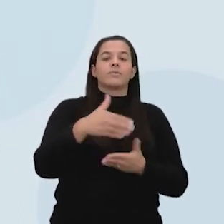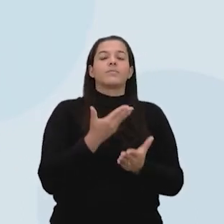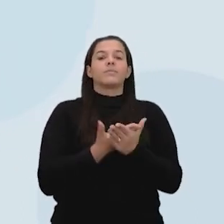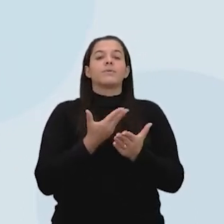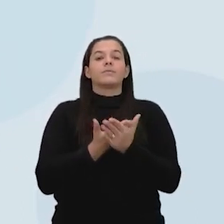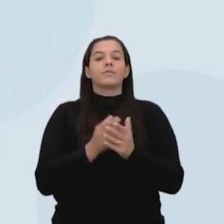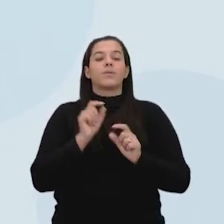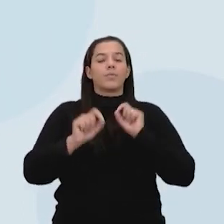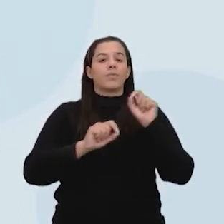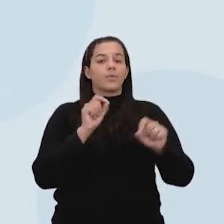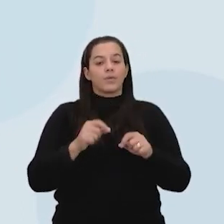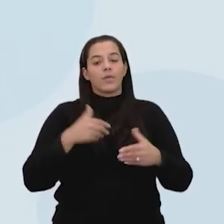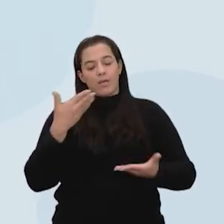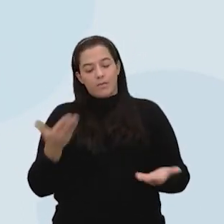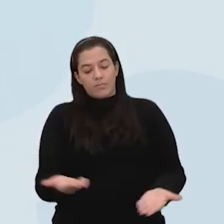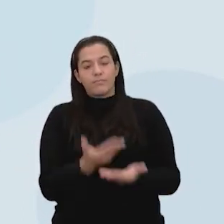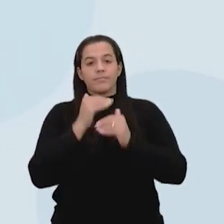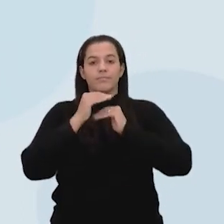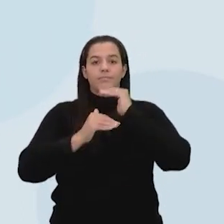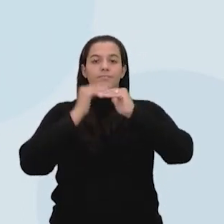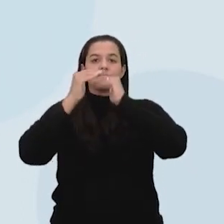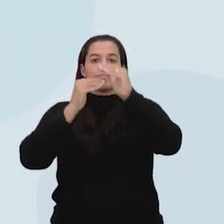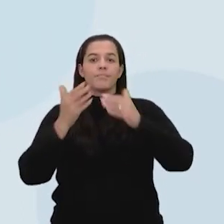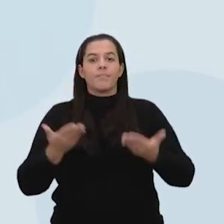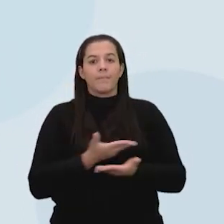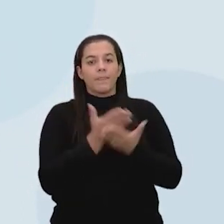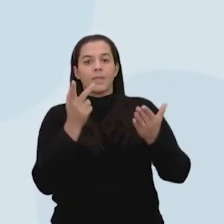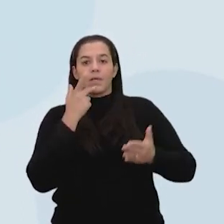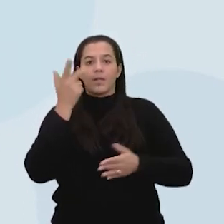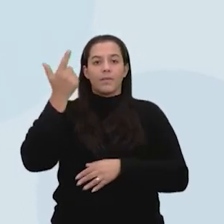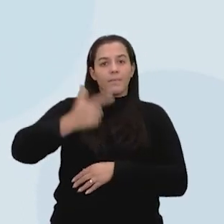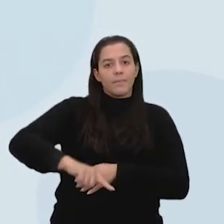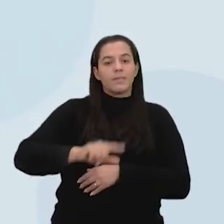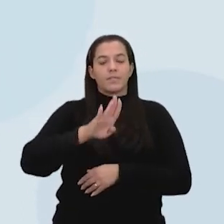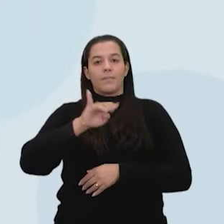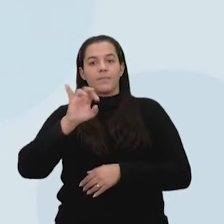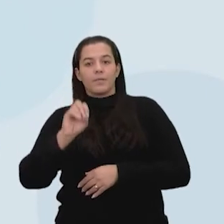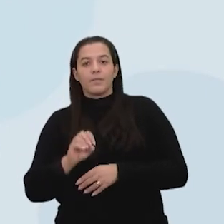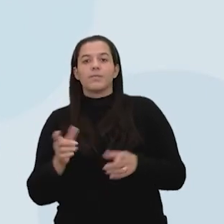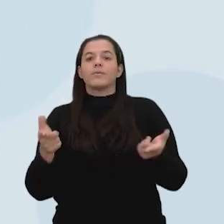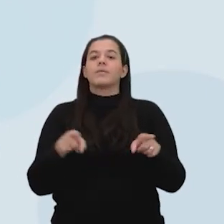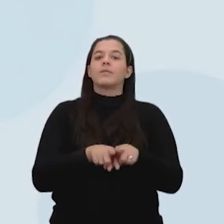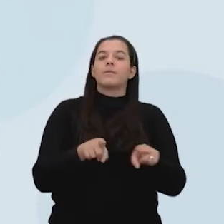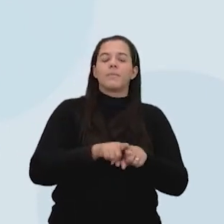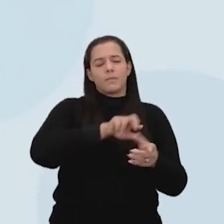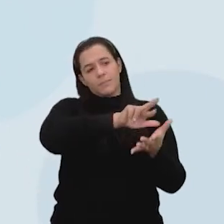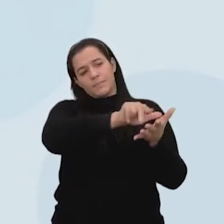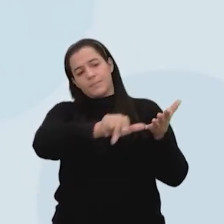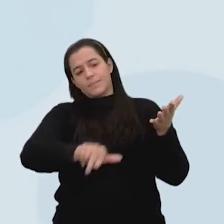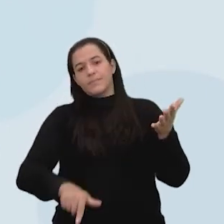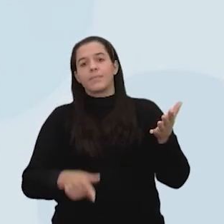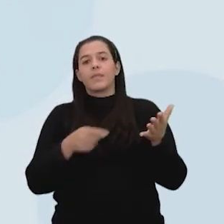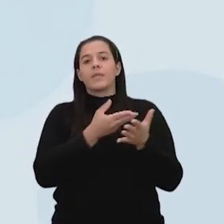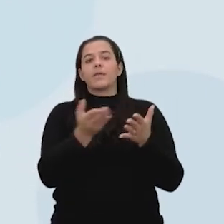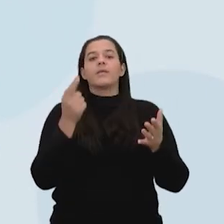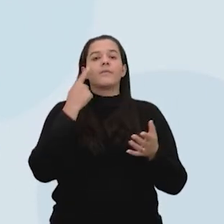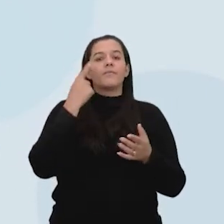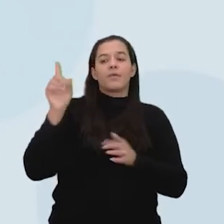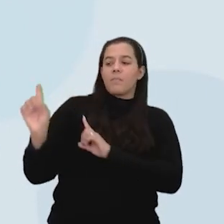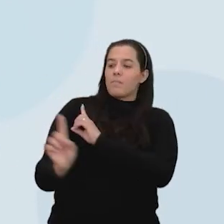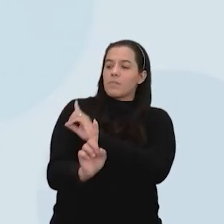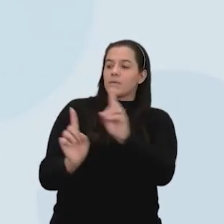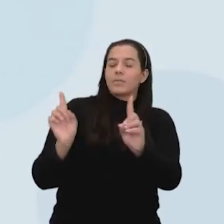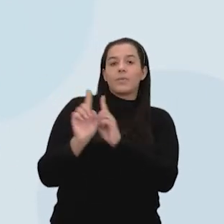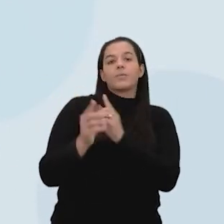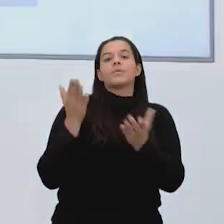aulas vamos começar o desenvolvimento aí para falar um pouquinho sobre a biomassa, especificidades, ouvir especialistas e tudo